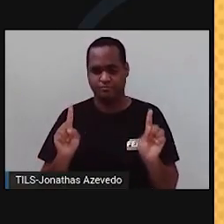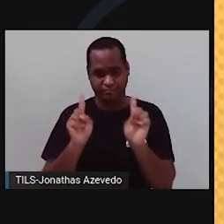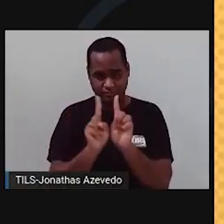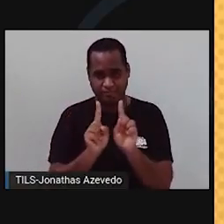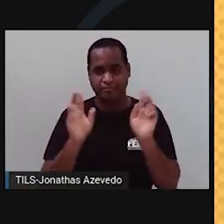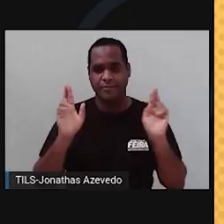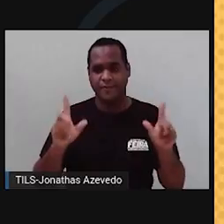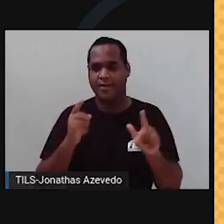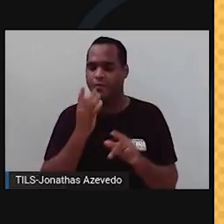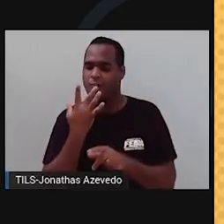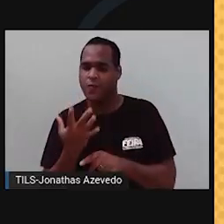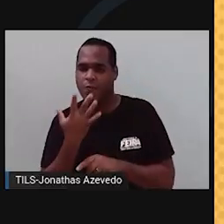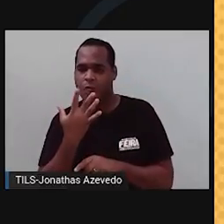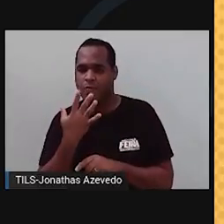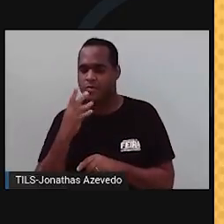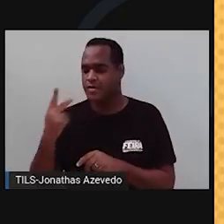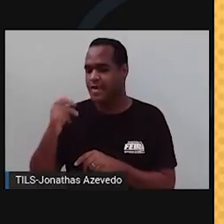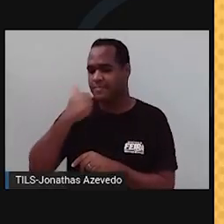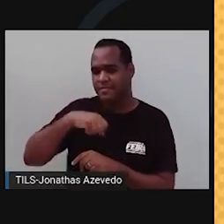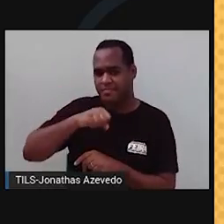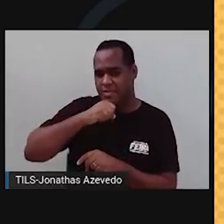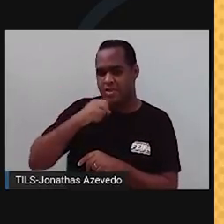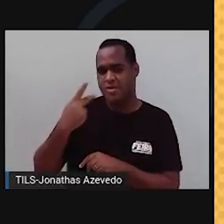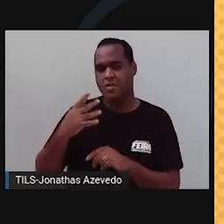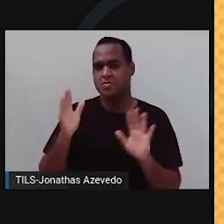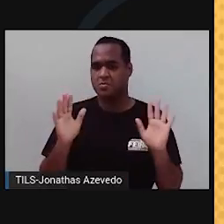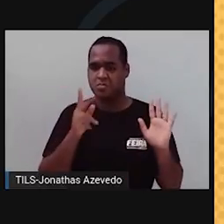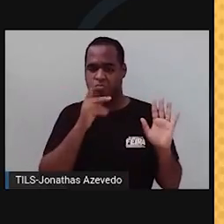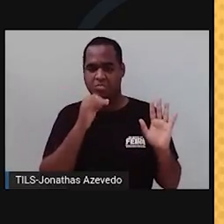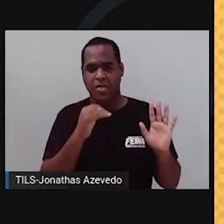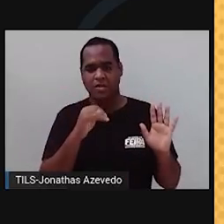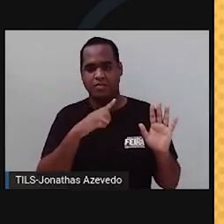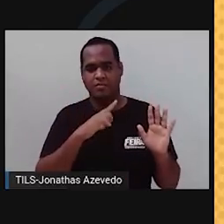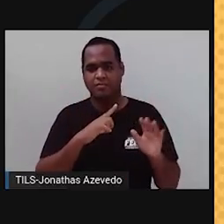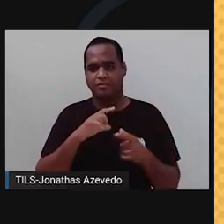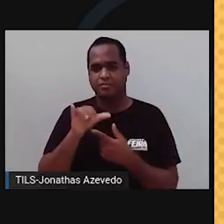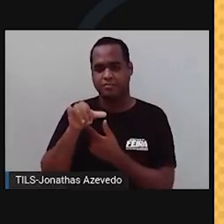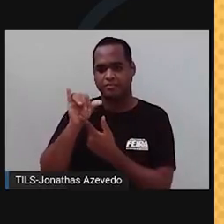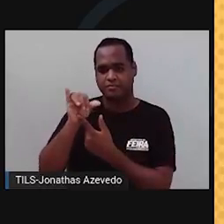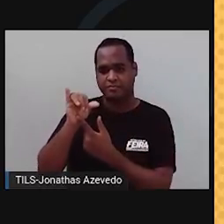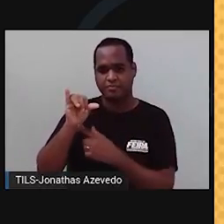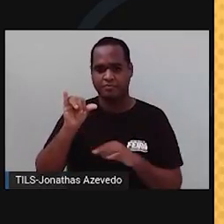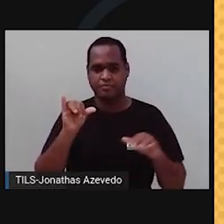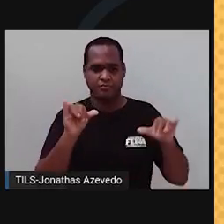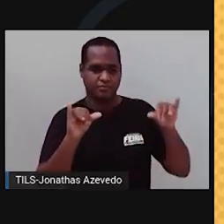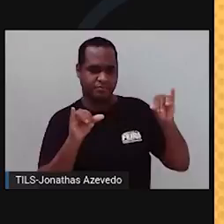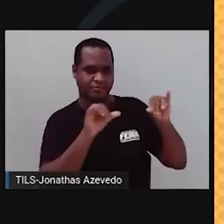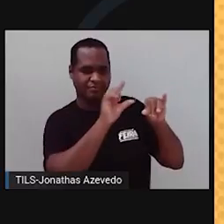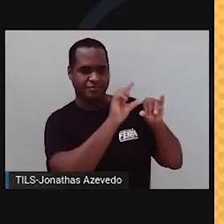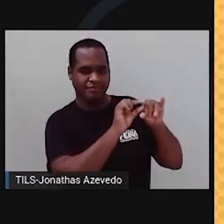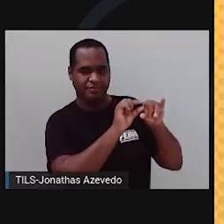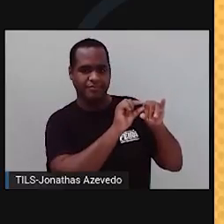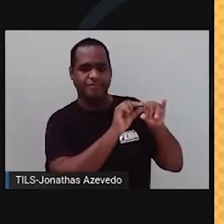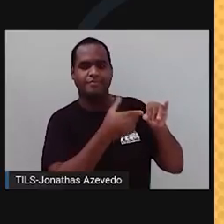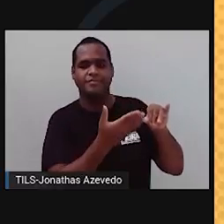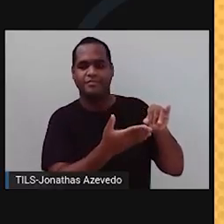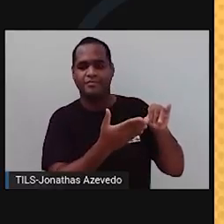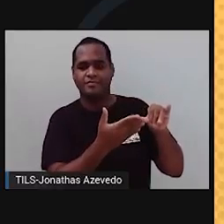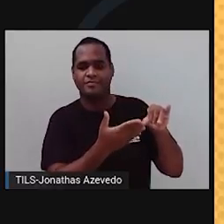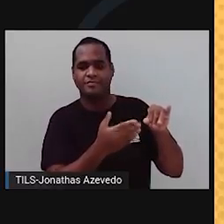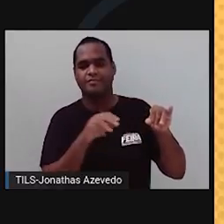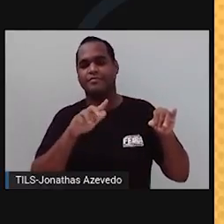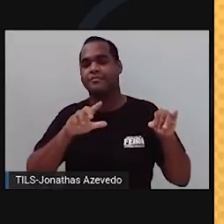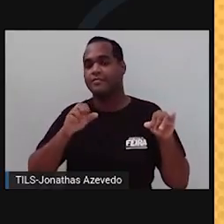depende de dois fatores, um da mãe e um do pai. Esses são os pares alelos, que representam as variações de um gene.